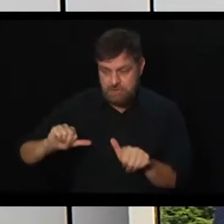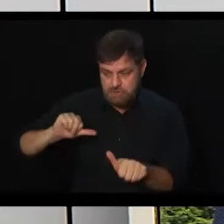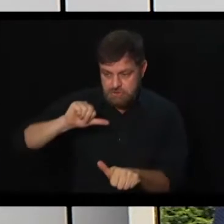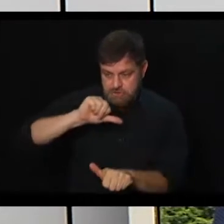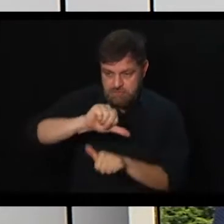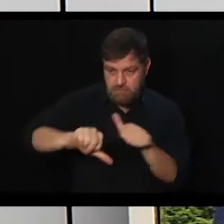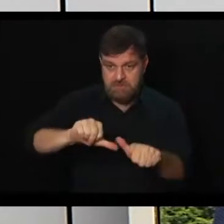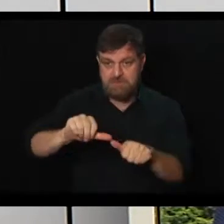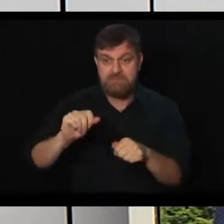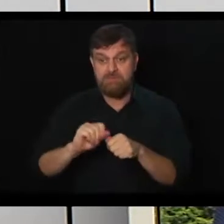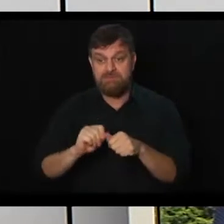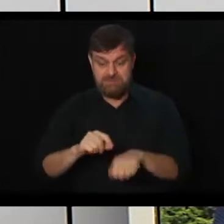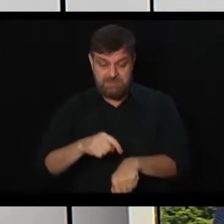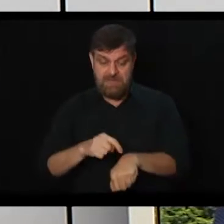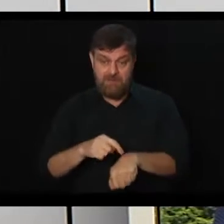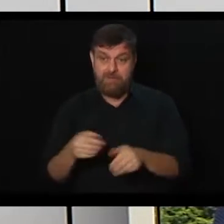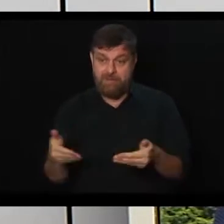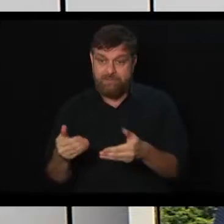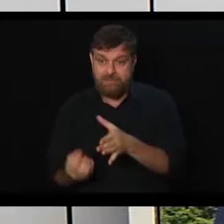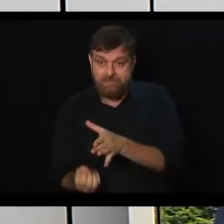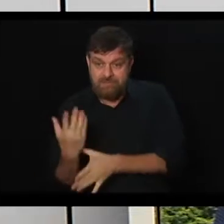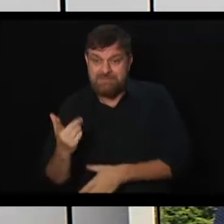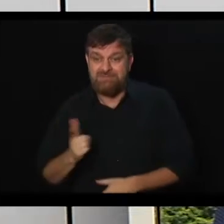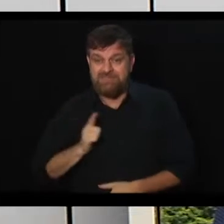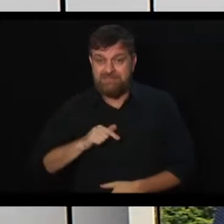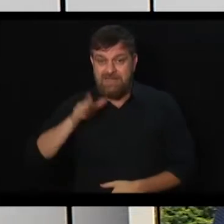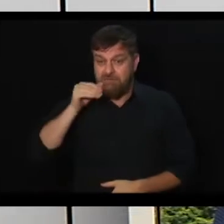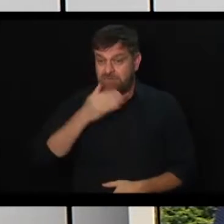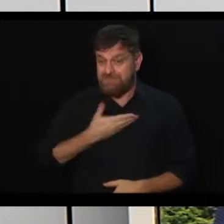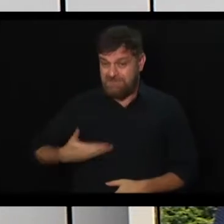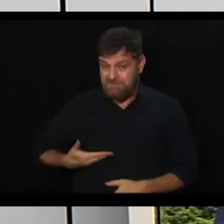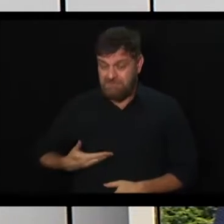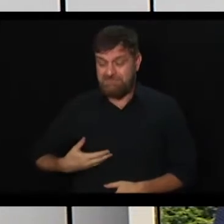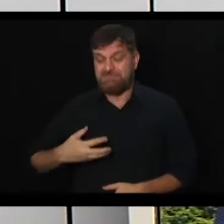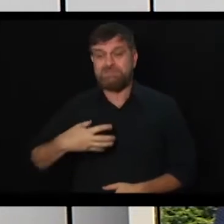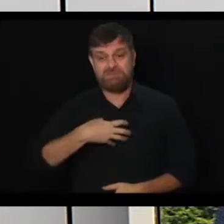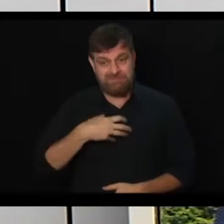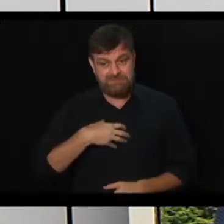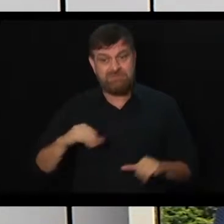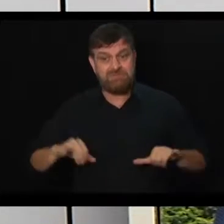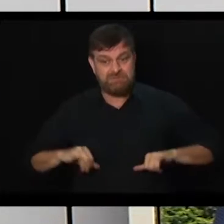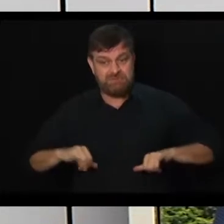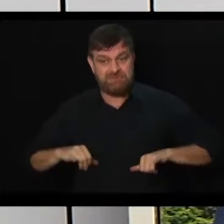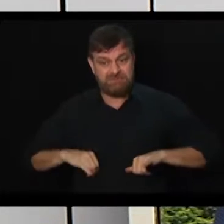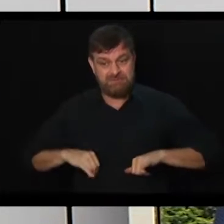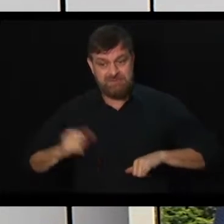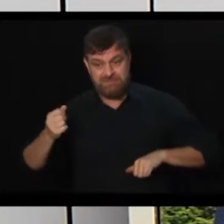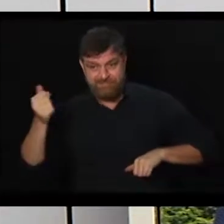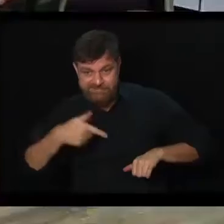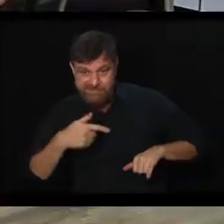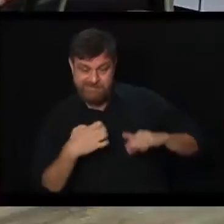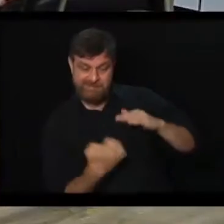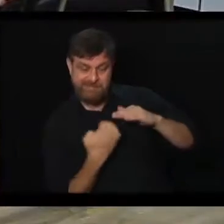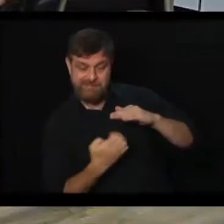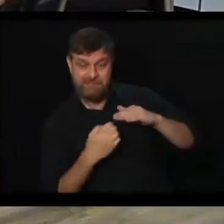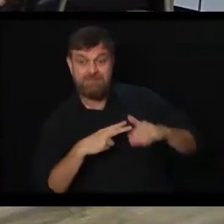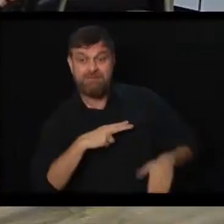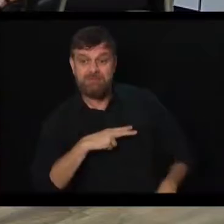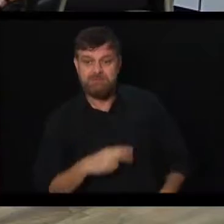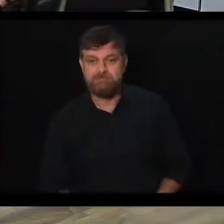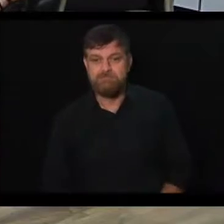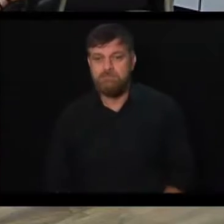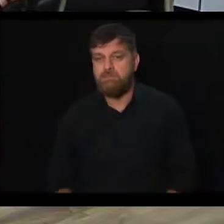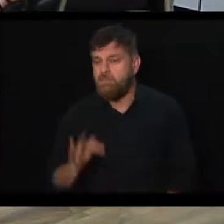poder passar por este momento. Mas vai ter uma mudança mais crítica do que para o funcionário da empresa privada. Está certo. Vereador Flores,